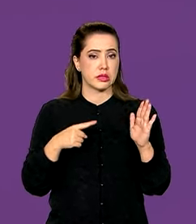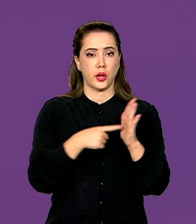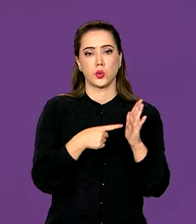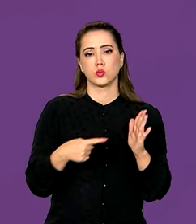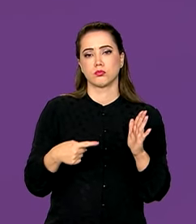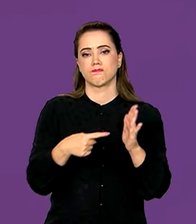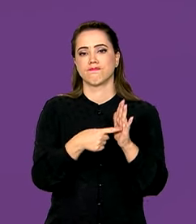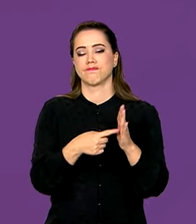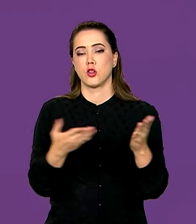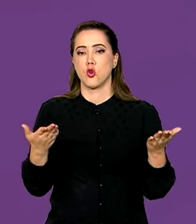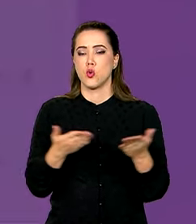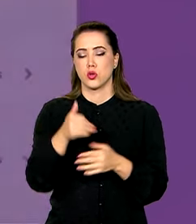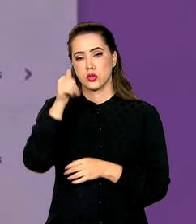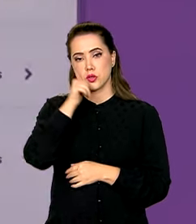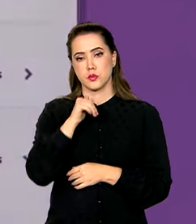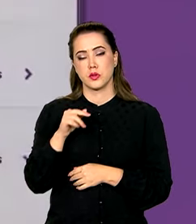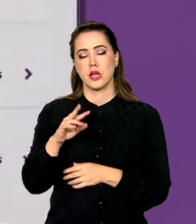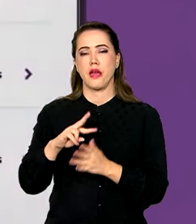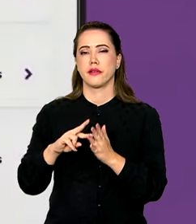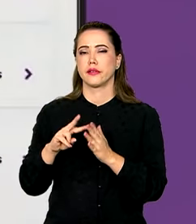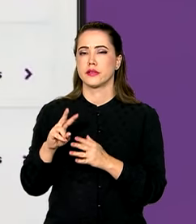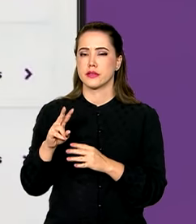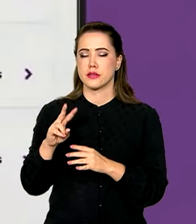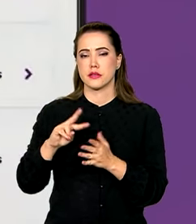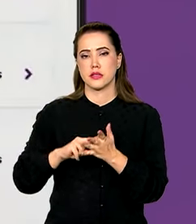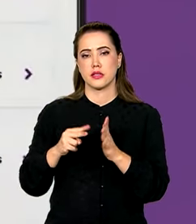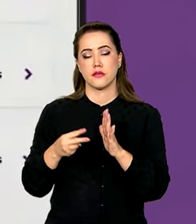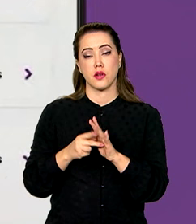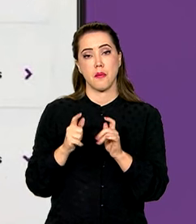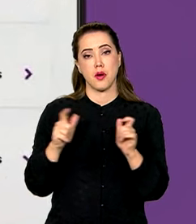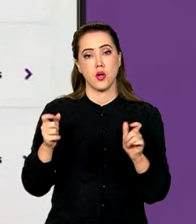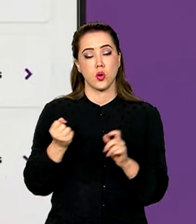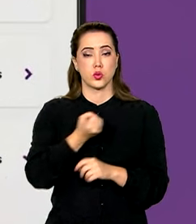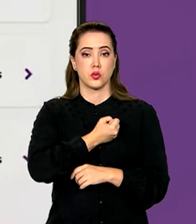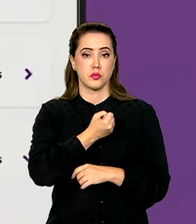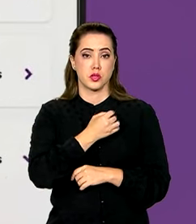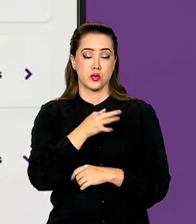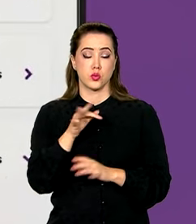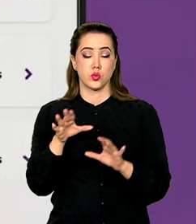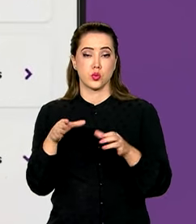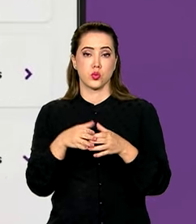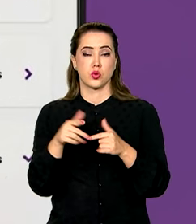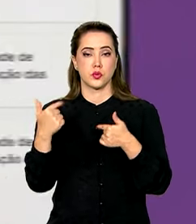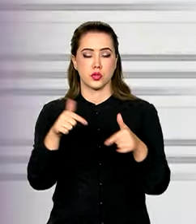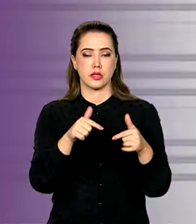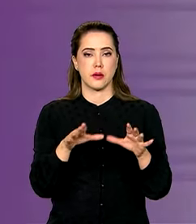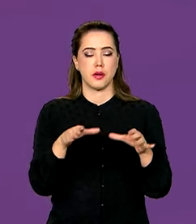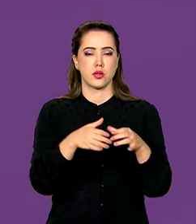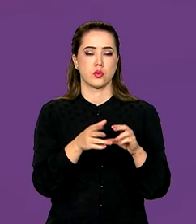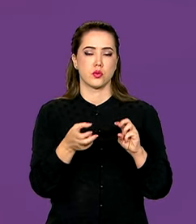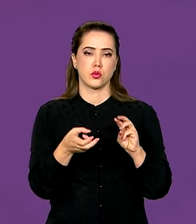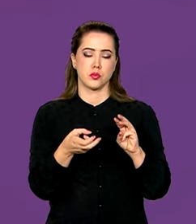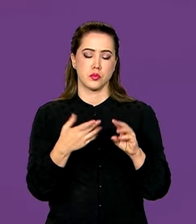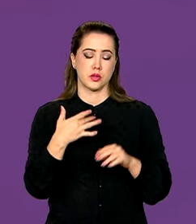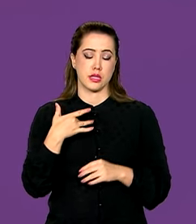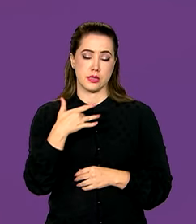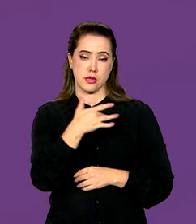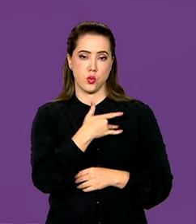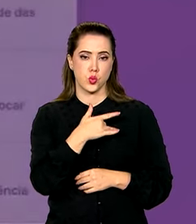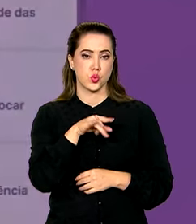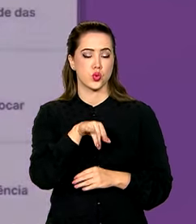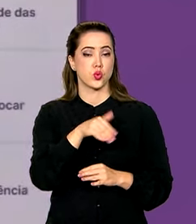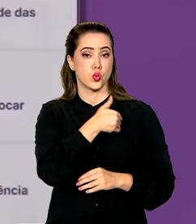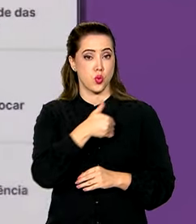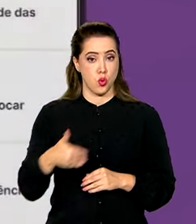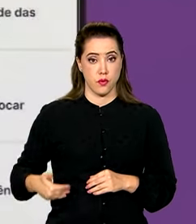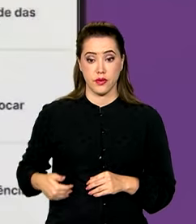Hoje, as mulheres representam a maioria da força de trabalho nos setores da saúde. Somente na rede pública,